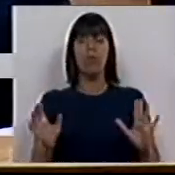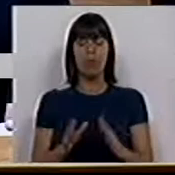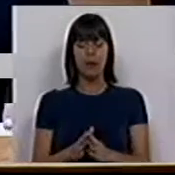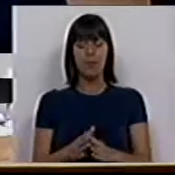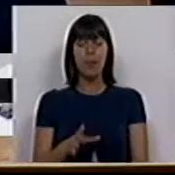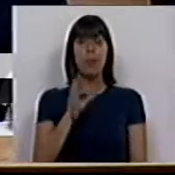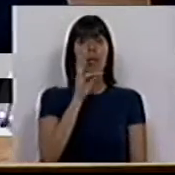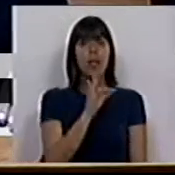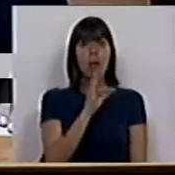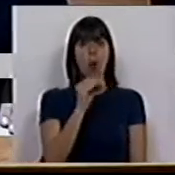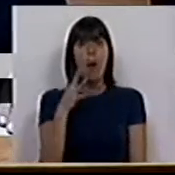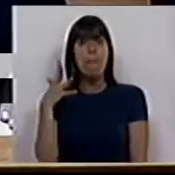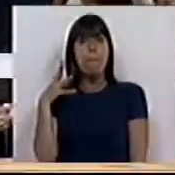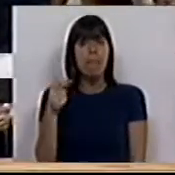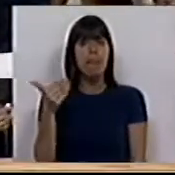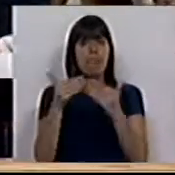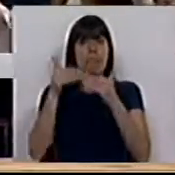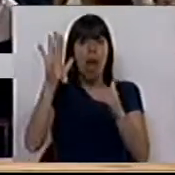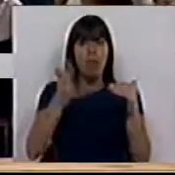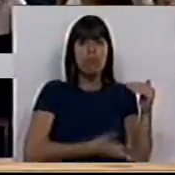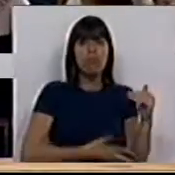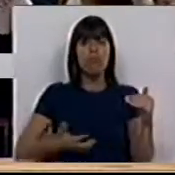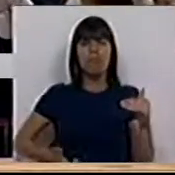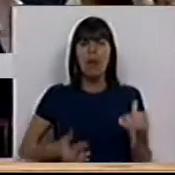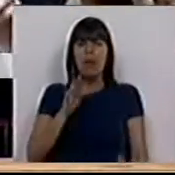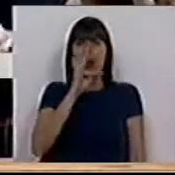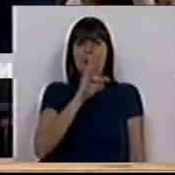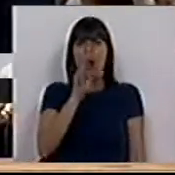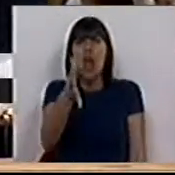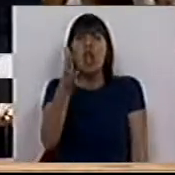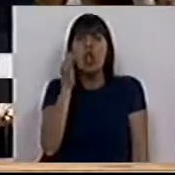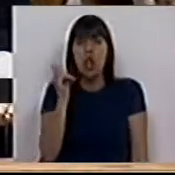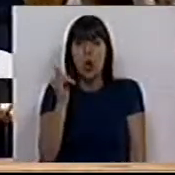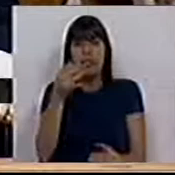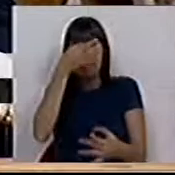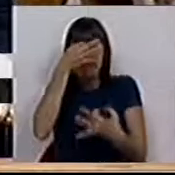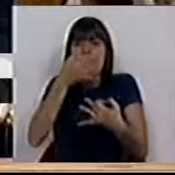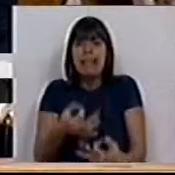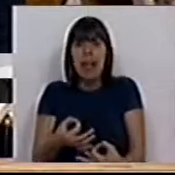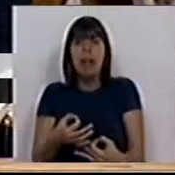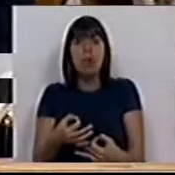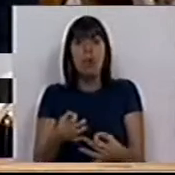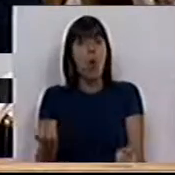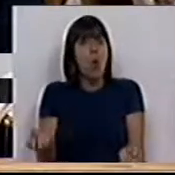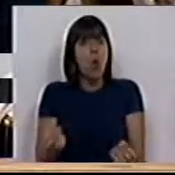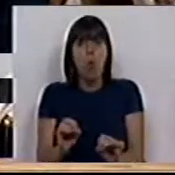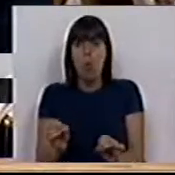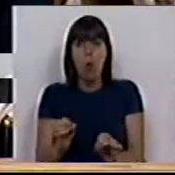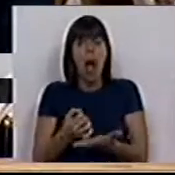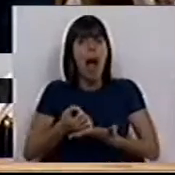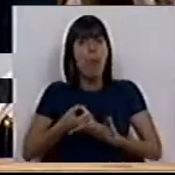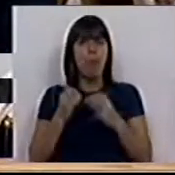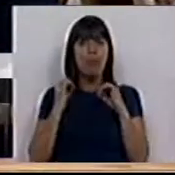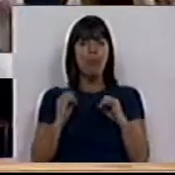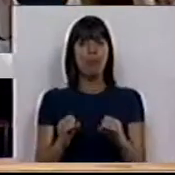Mais de 400 mil desempregados, ou melhor, 412 mil para ser precisa, sem qualquer tipo